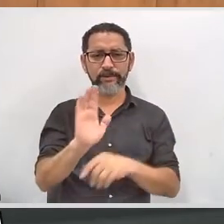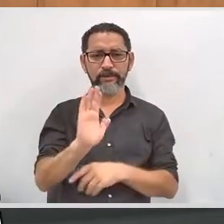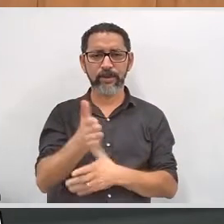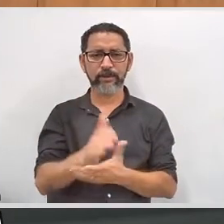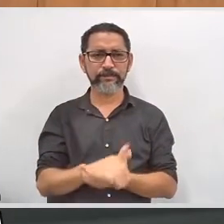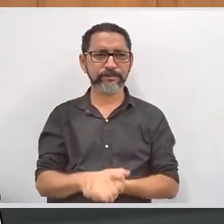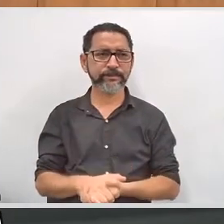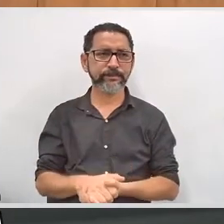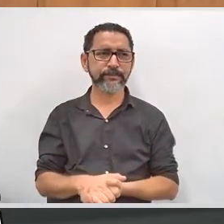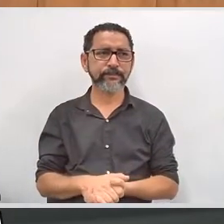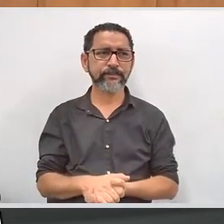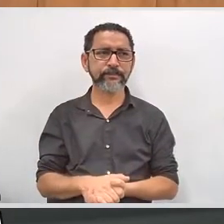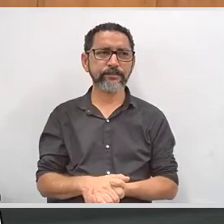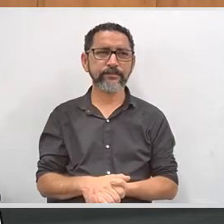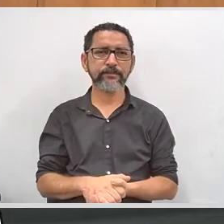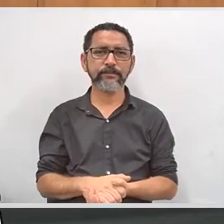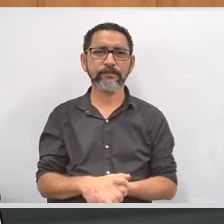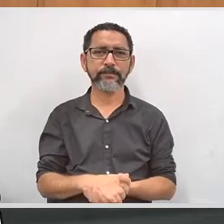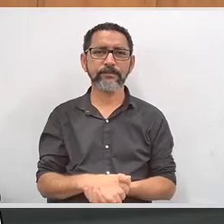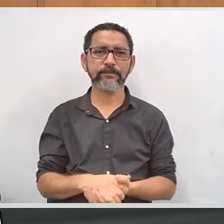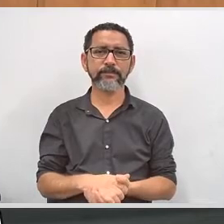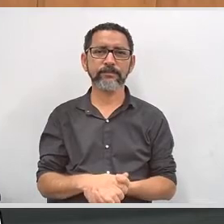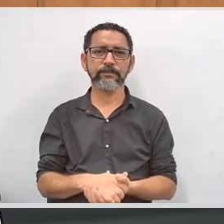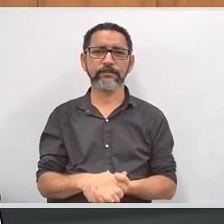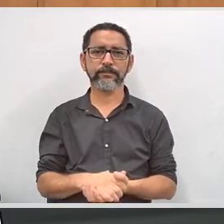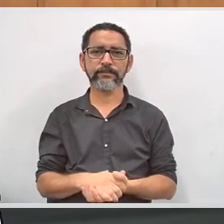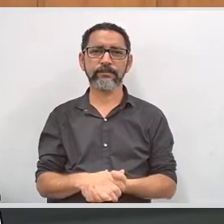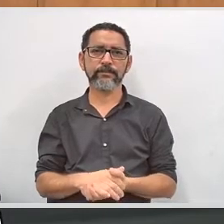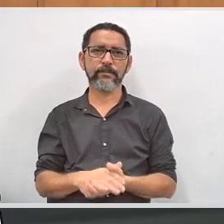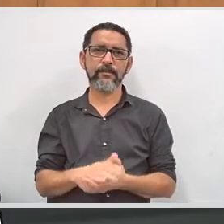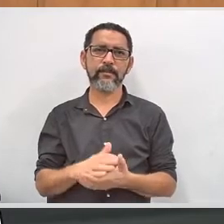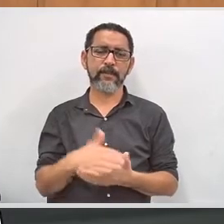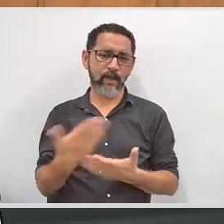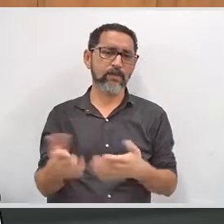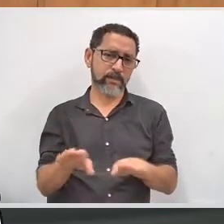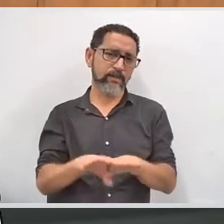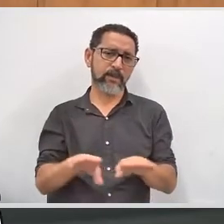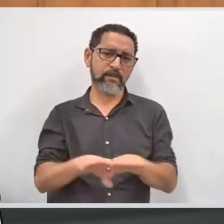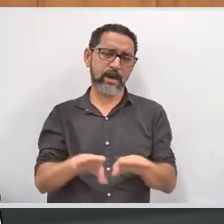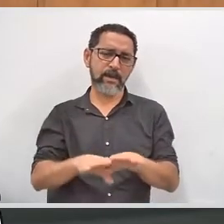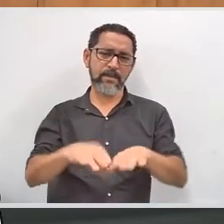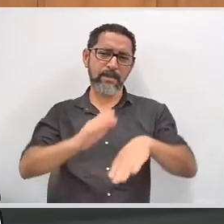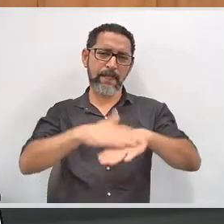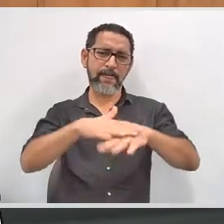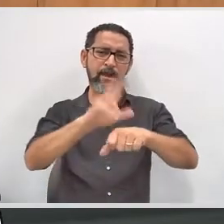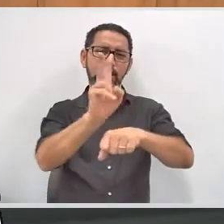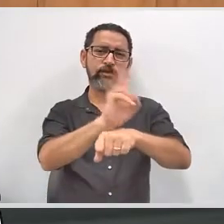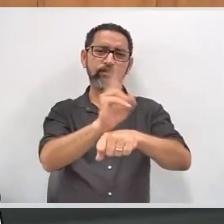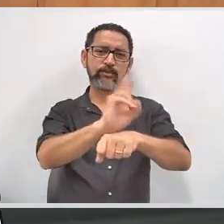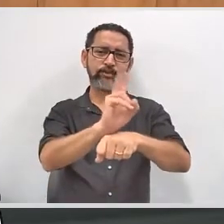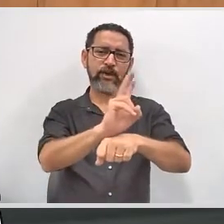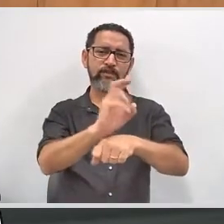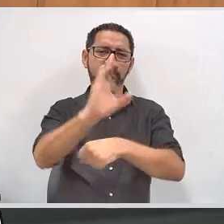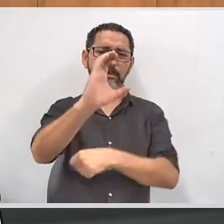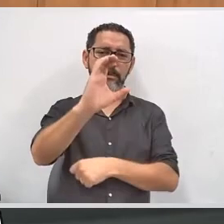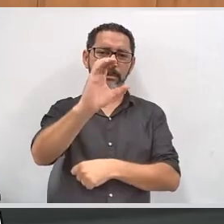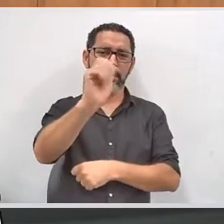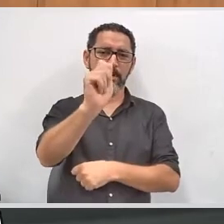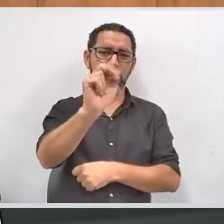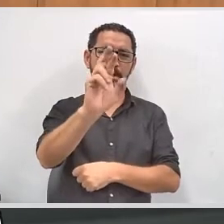Isso faz parte, na verdade, da formação dada ao chefe de cartório. O chefe de cartório,